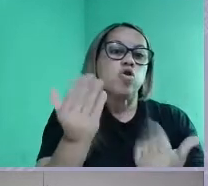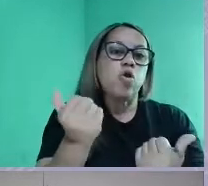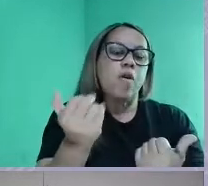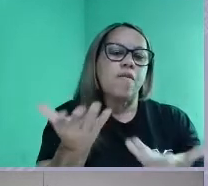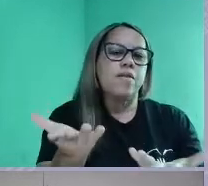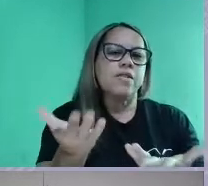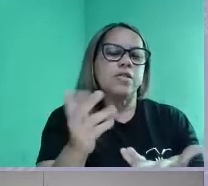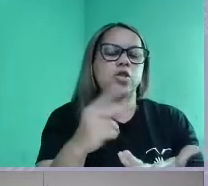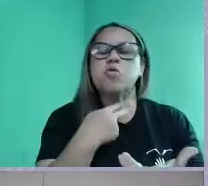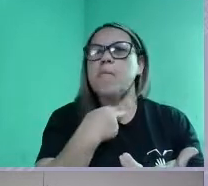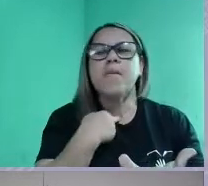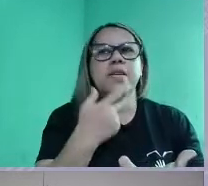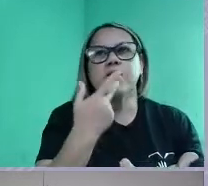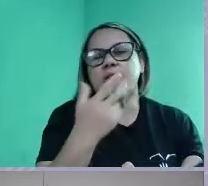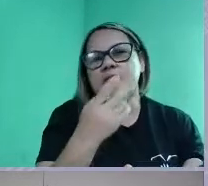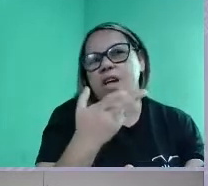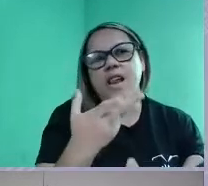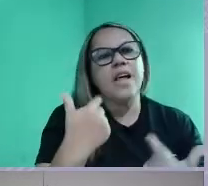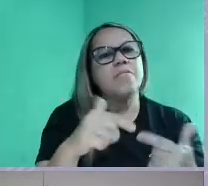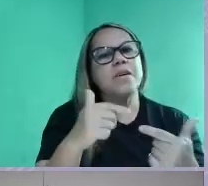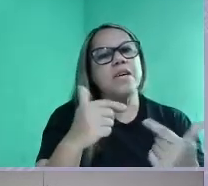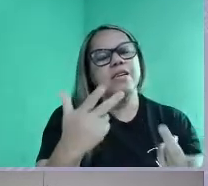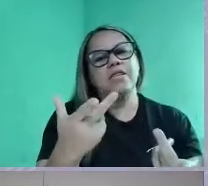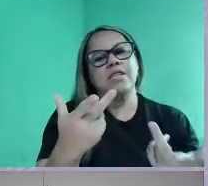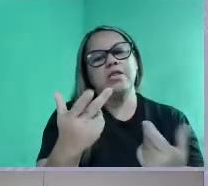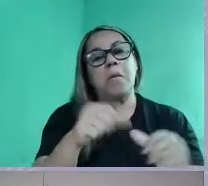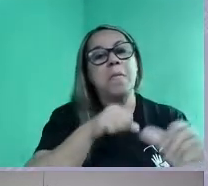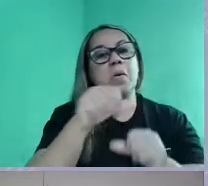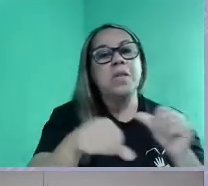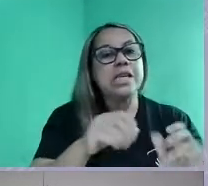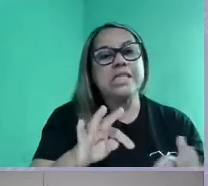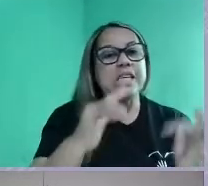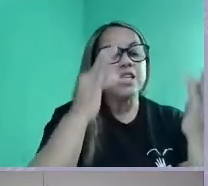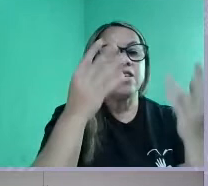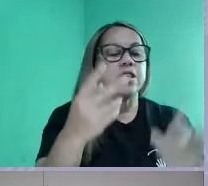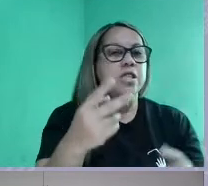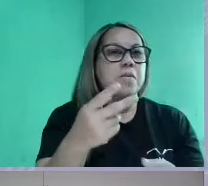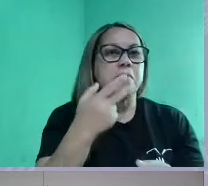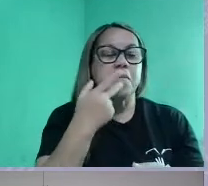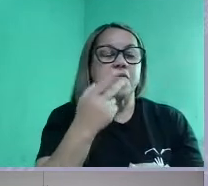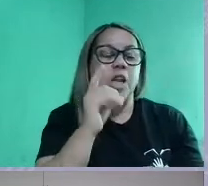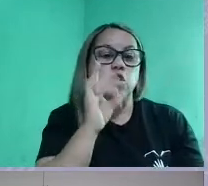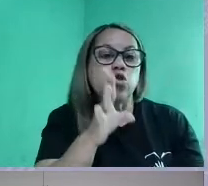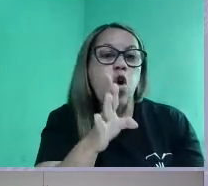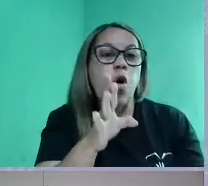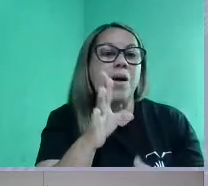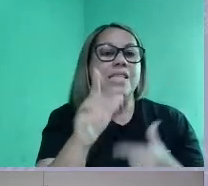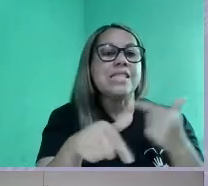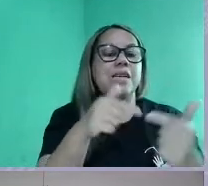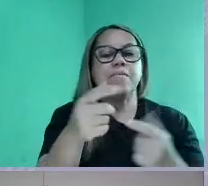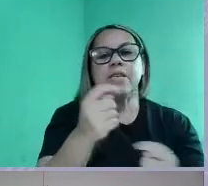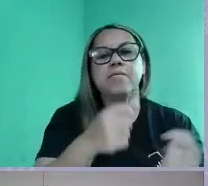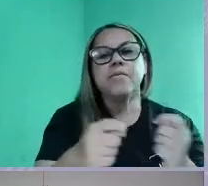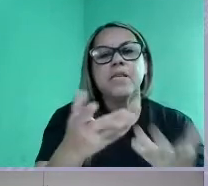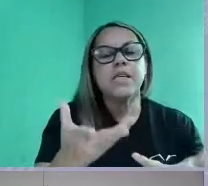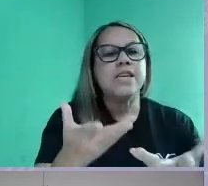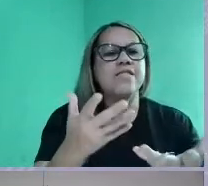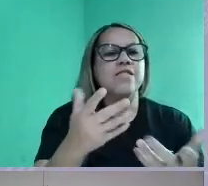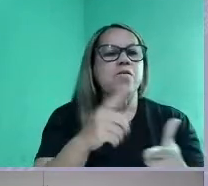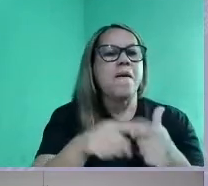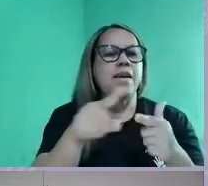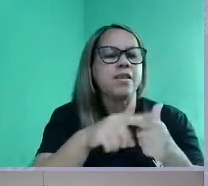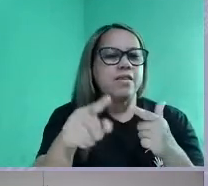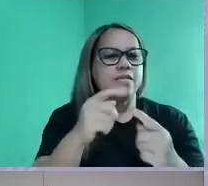pode somente falar de mercado de trabalho no contexto de mudanças tecnológicas, nem pode falar só de mercado de trabalho no contexto de crise econômica.